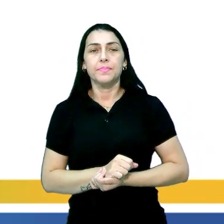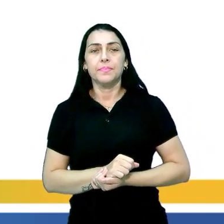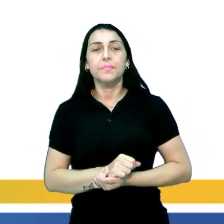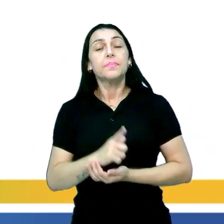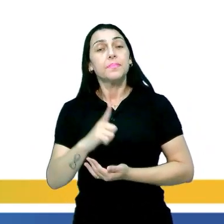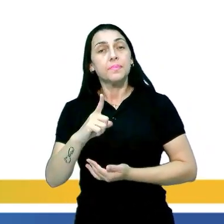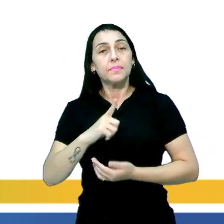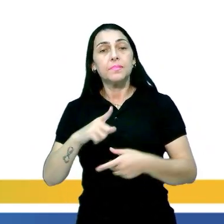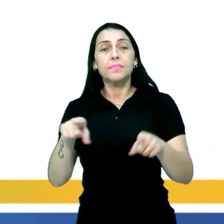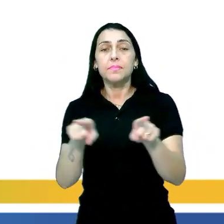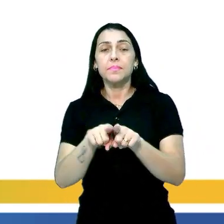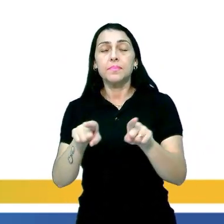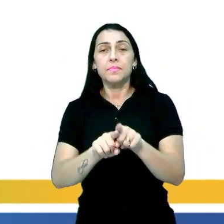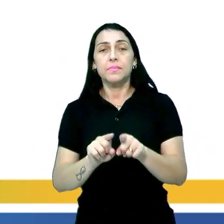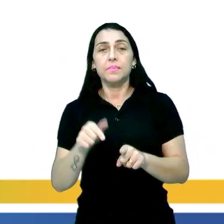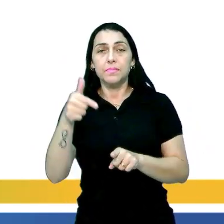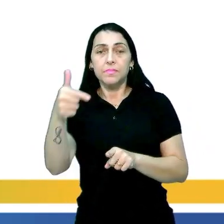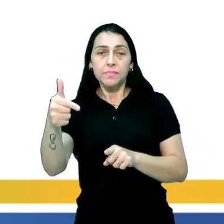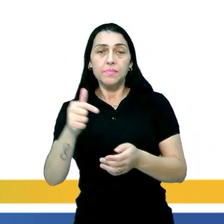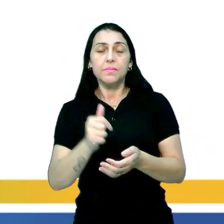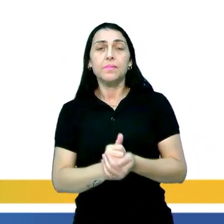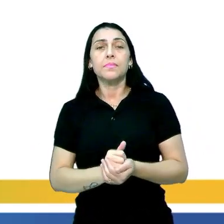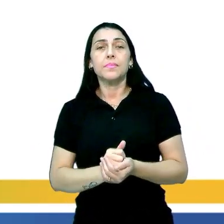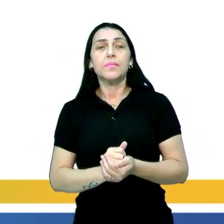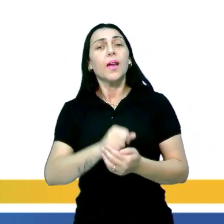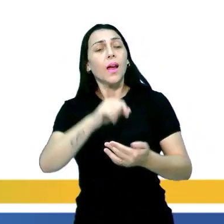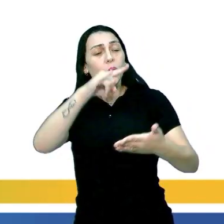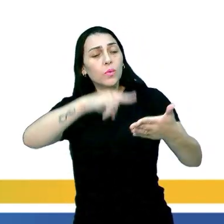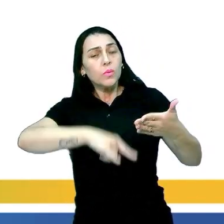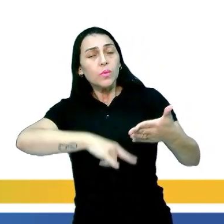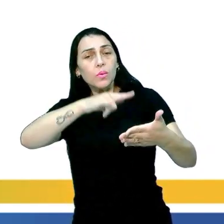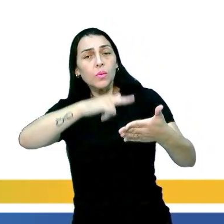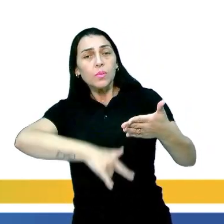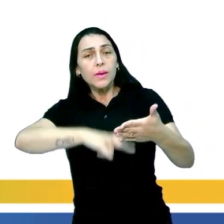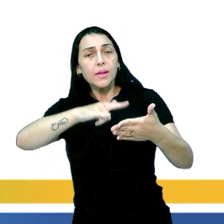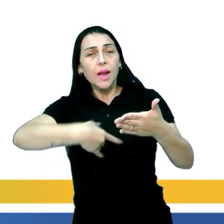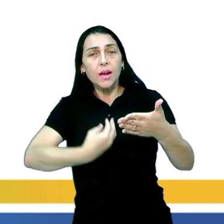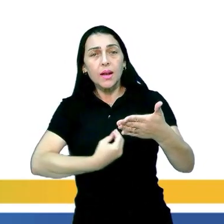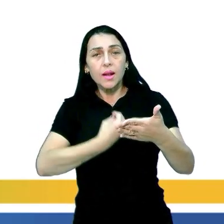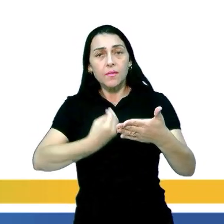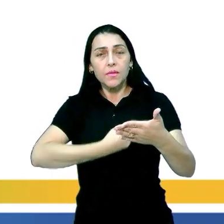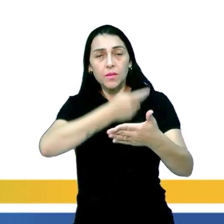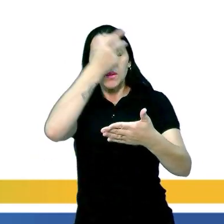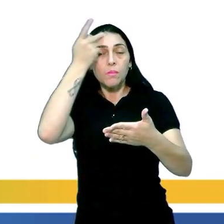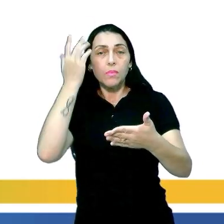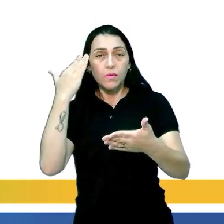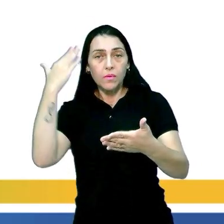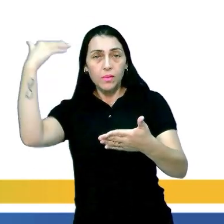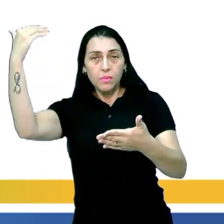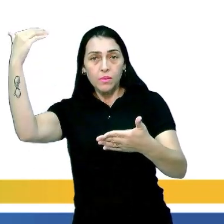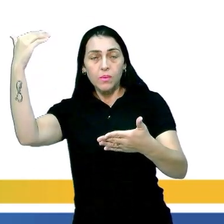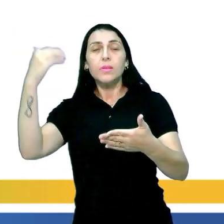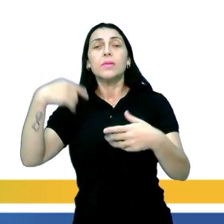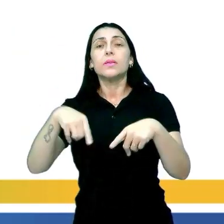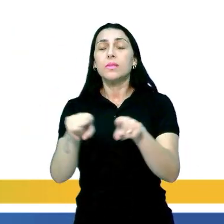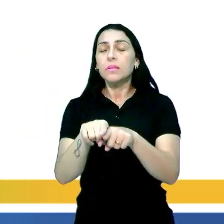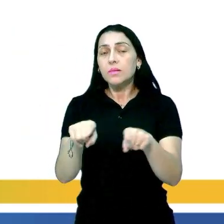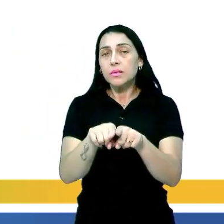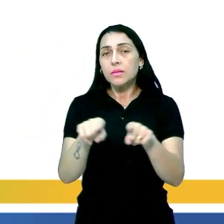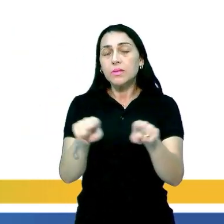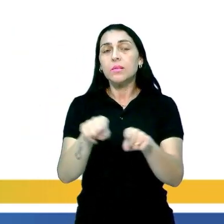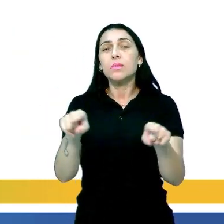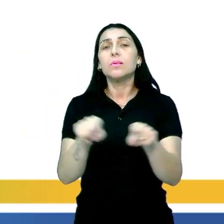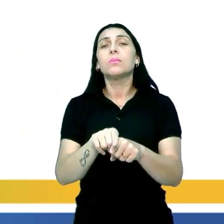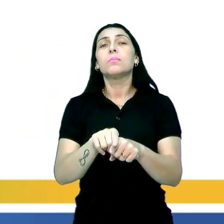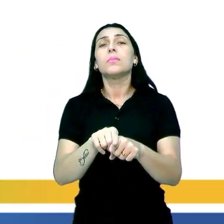Nós temos o próximo que é documentary, nós temos o documentário, ok? Geralmente fala a história de alguém,